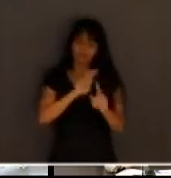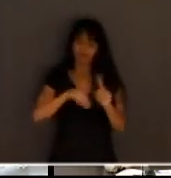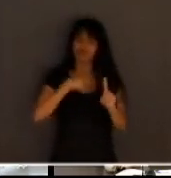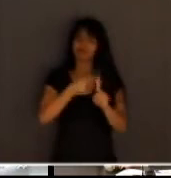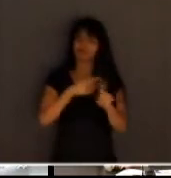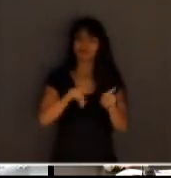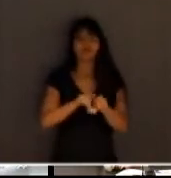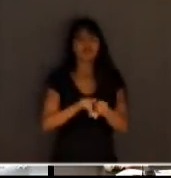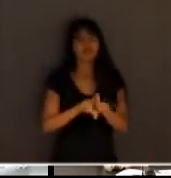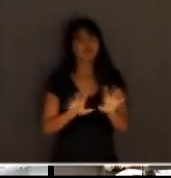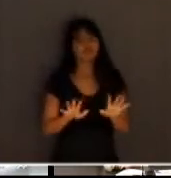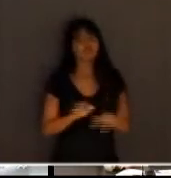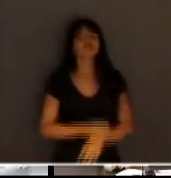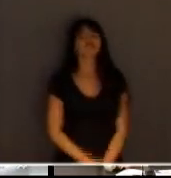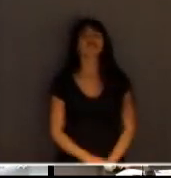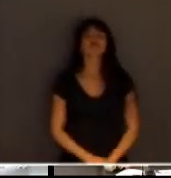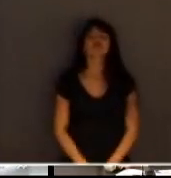dobrar.